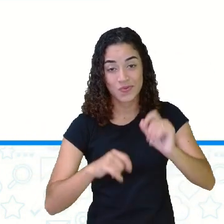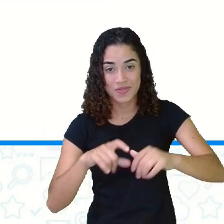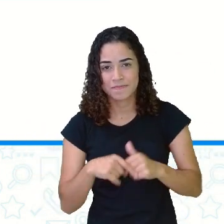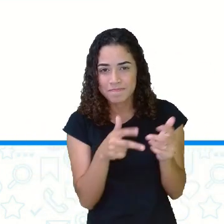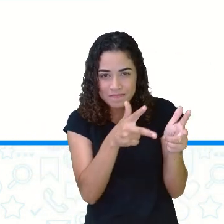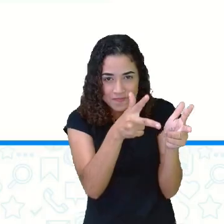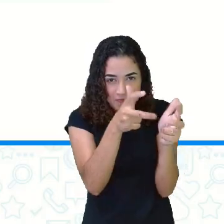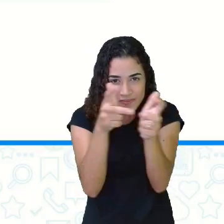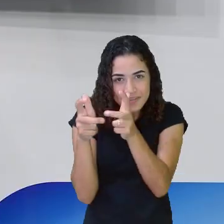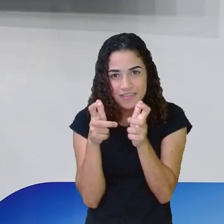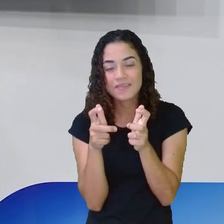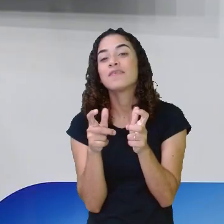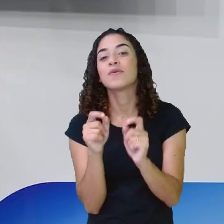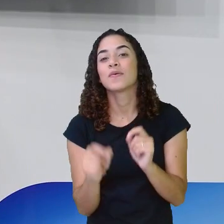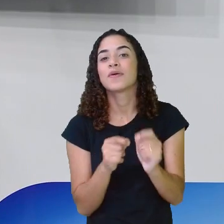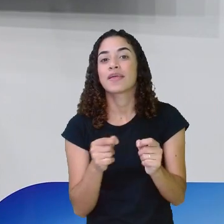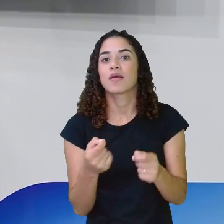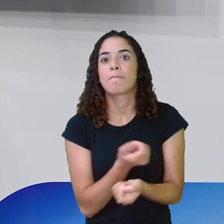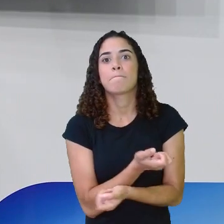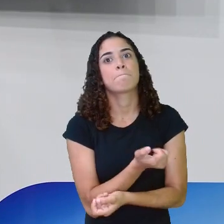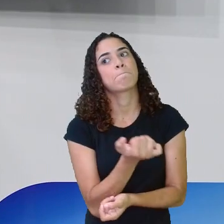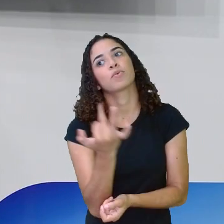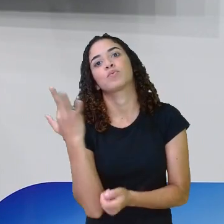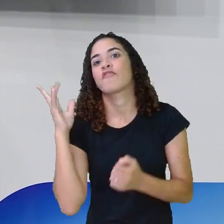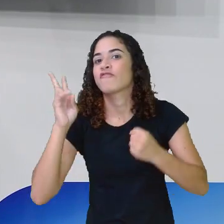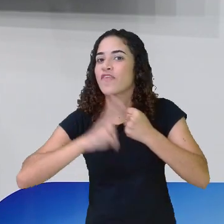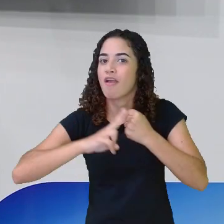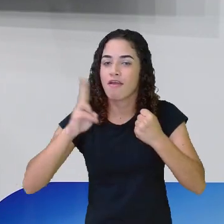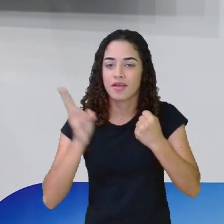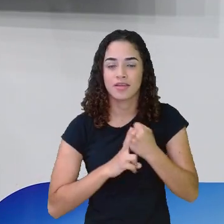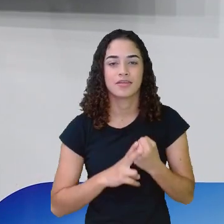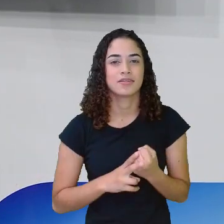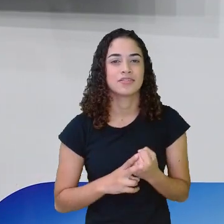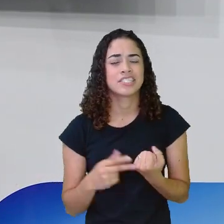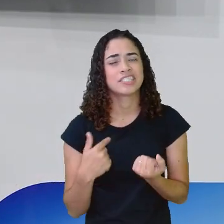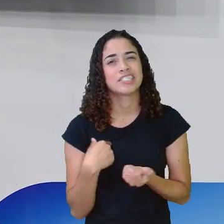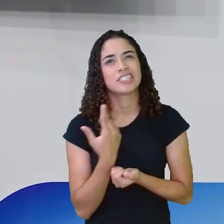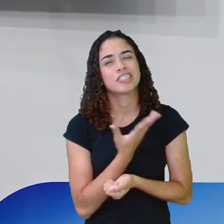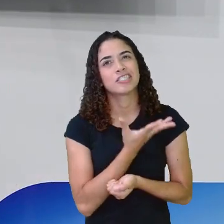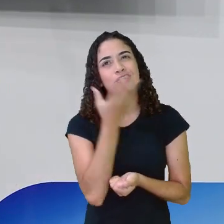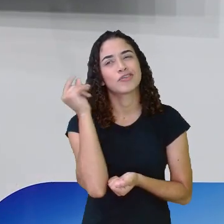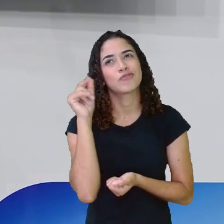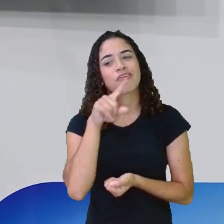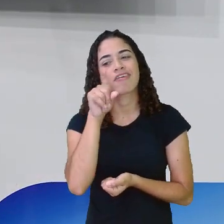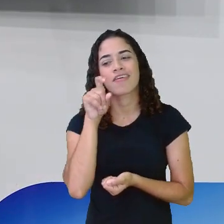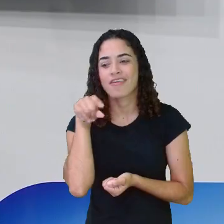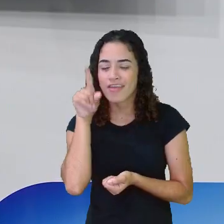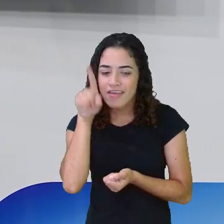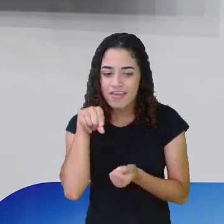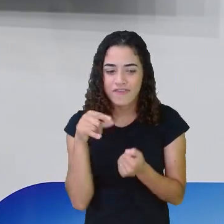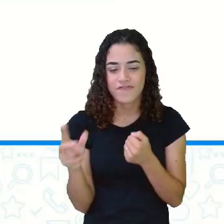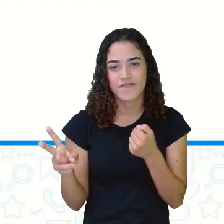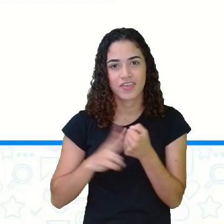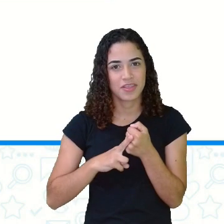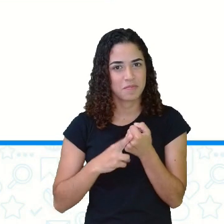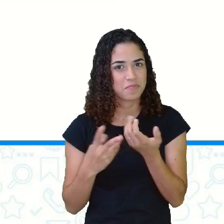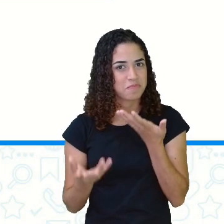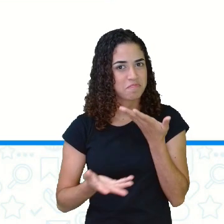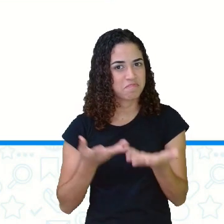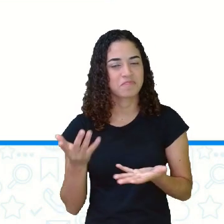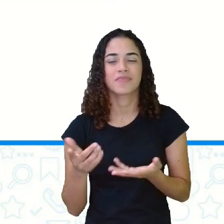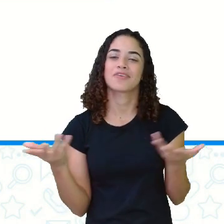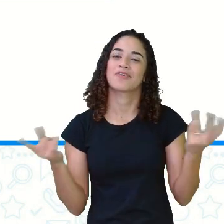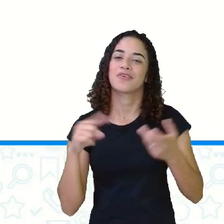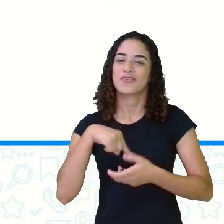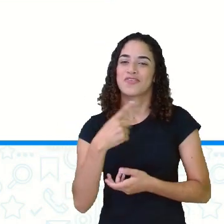nós percebemos a ocorrência de muitos verbos. Eita, professora, eu me esqueci o que é verbo. E agora? Para isso, estamos